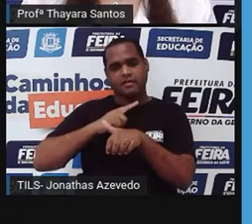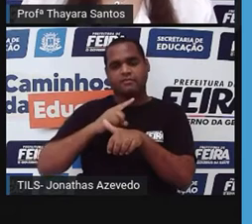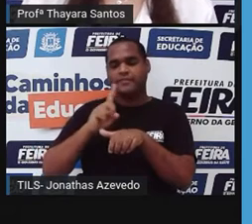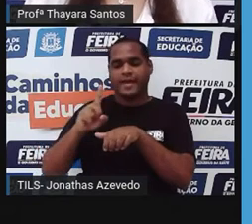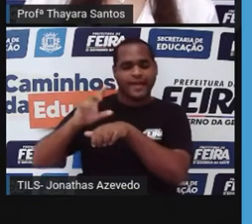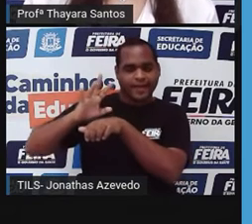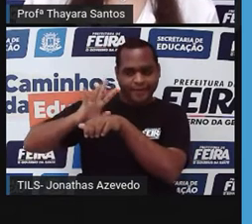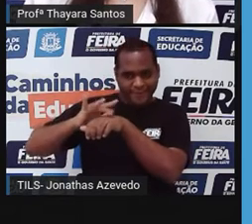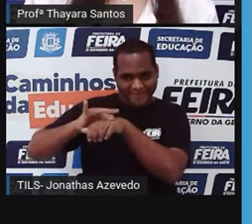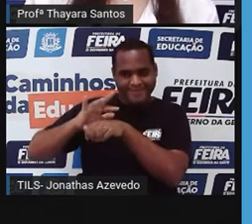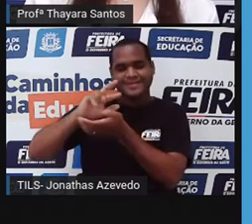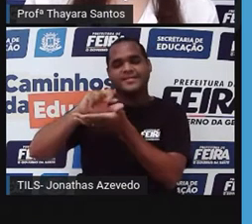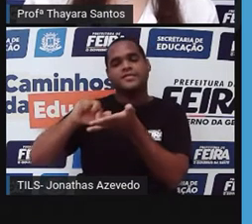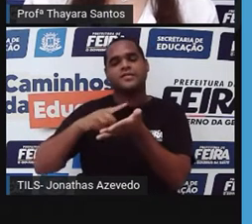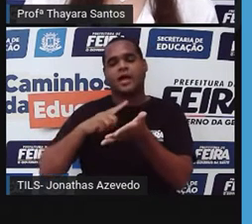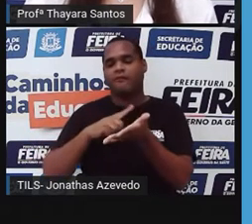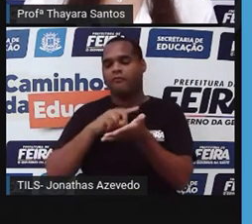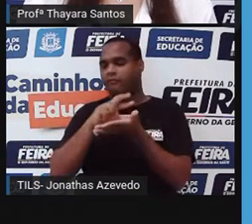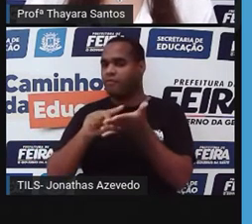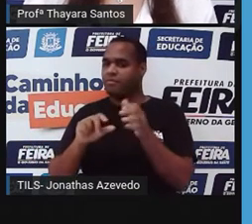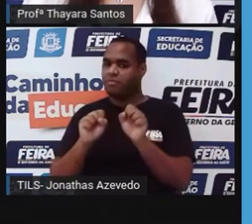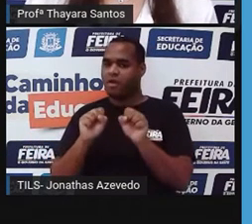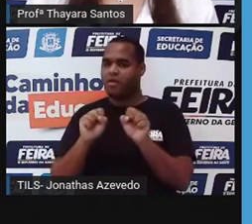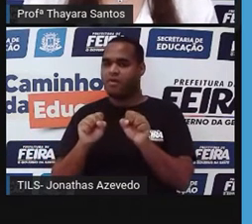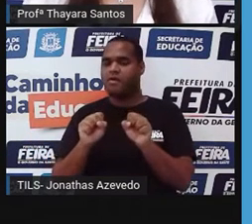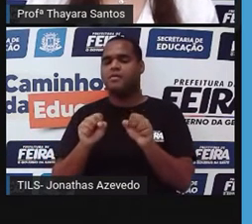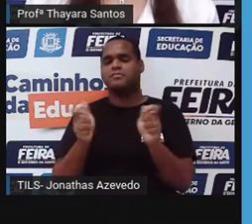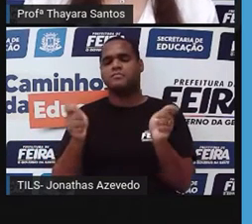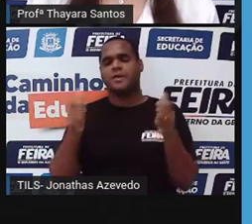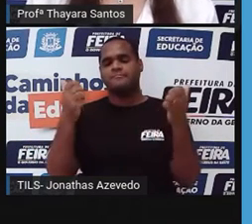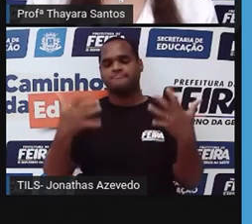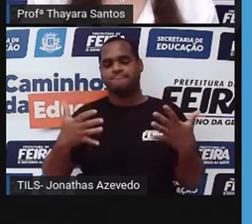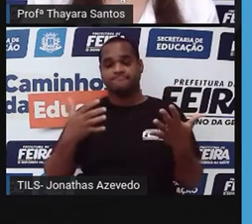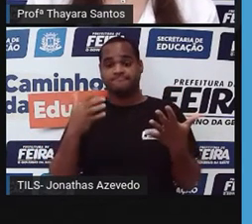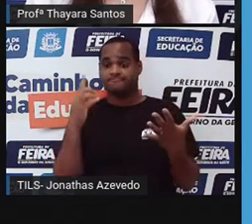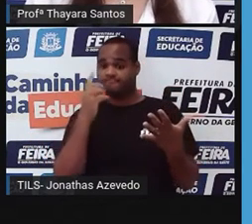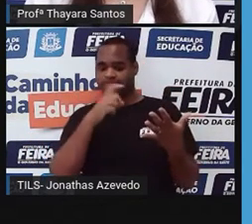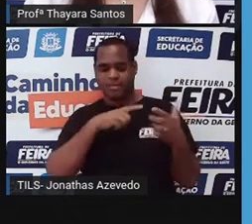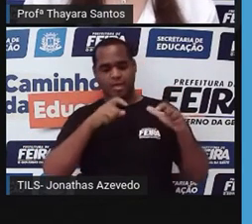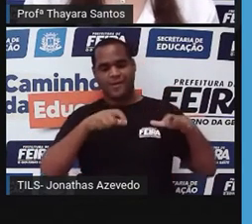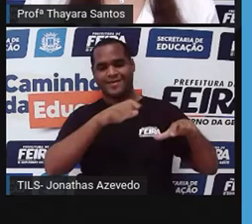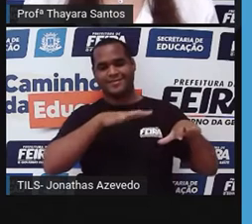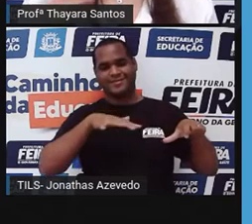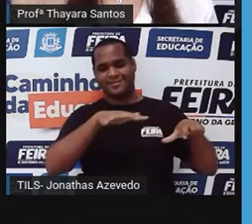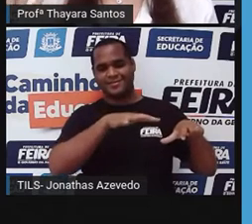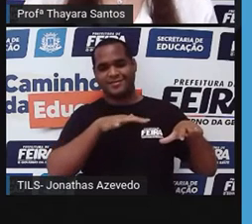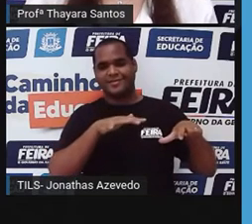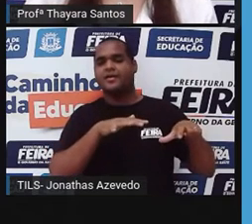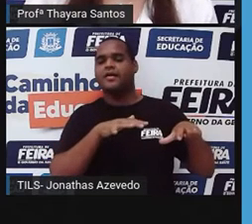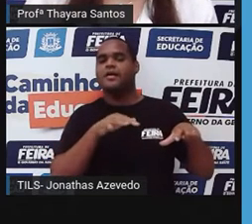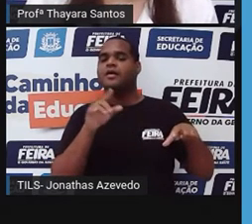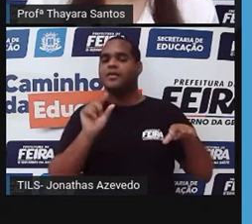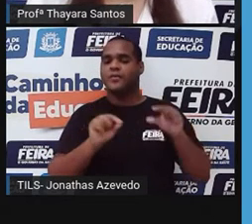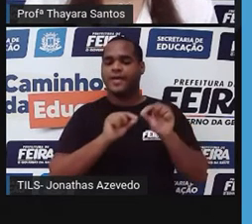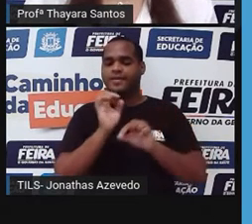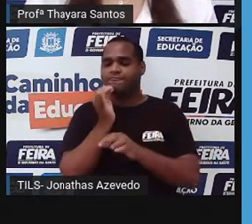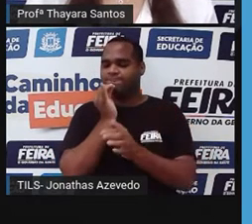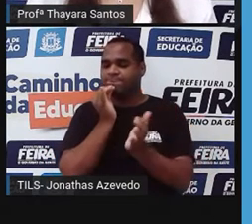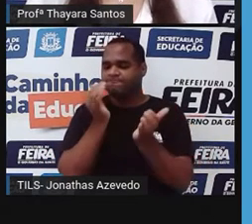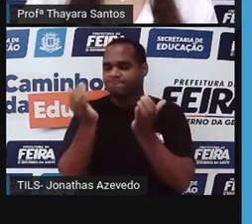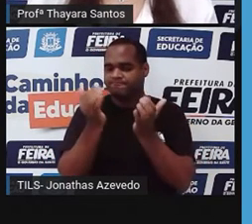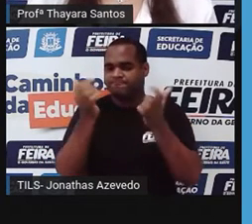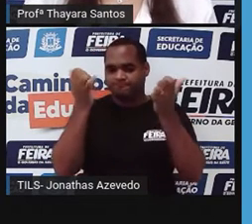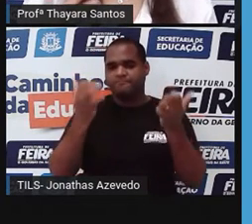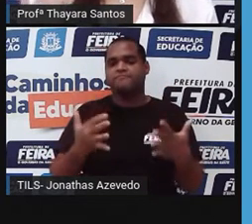essas doenças que são multifatoriais ou poligênicas, elas também sofrem influência do ambiente. Então, como exemplo dessas